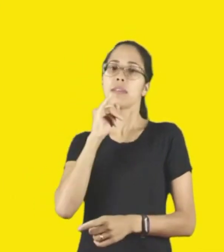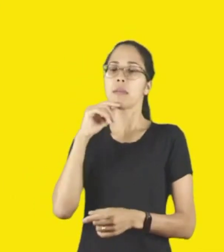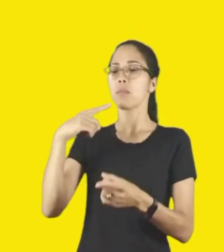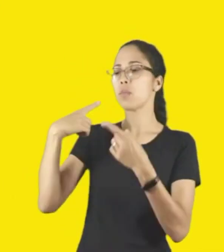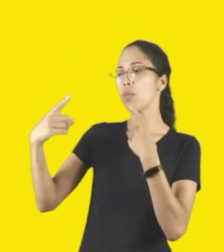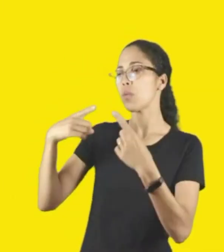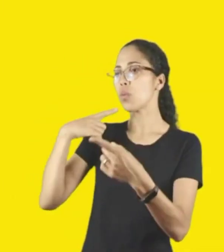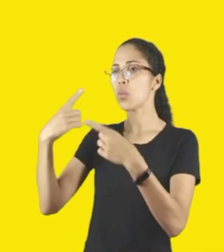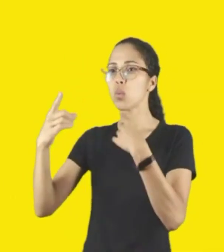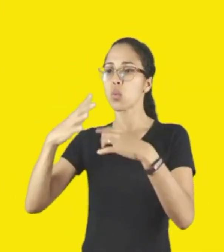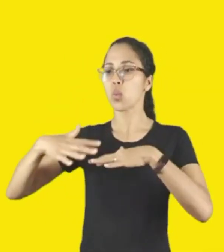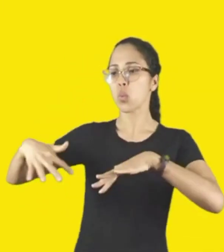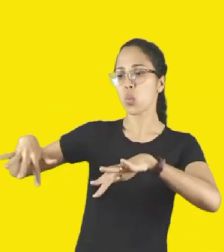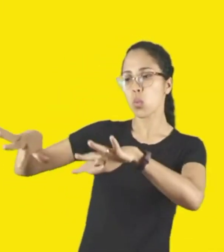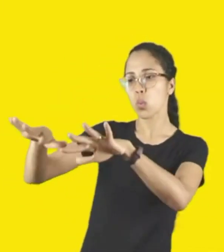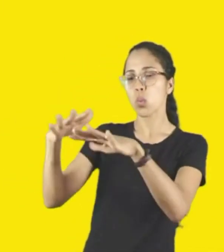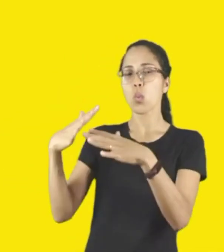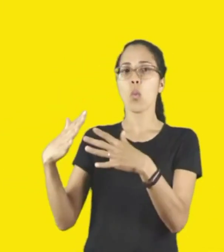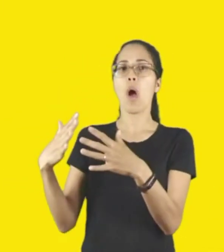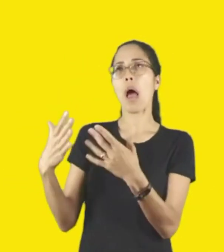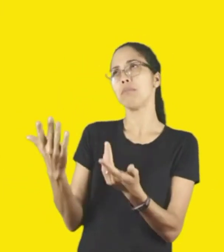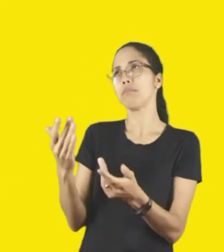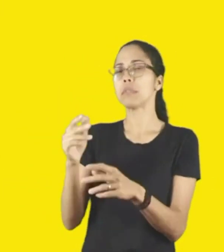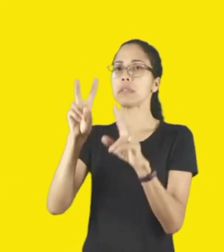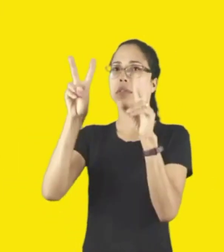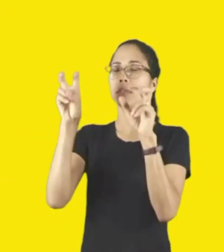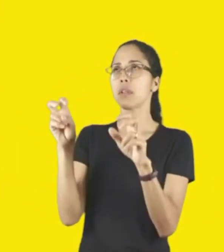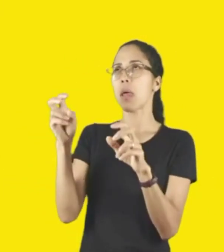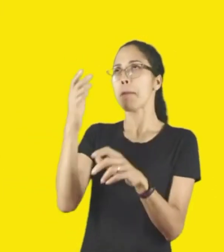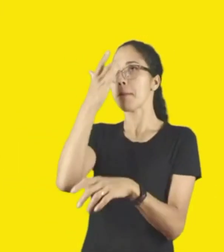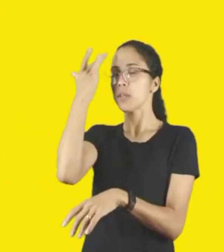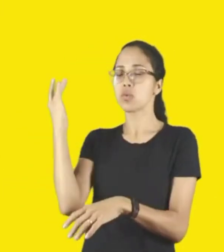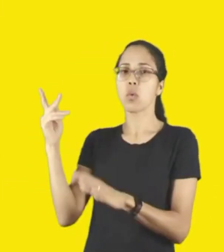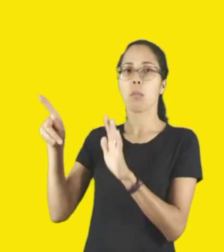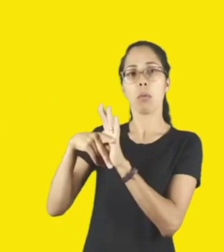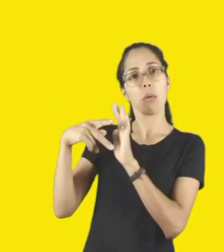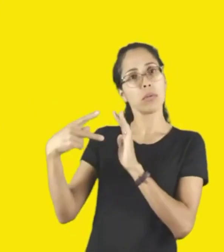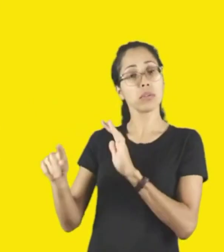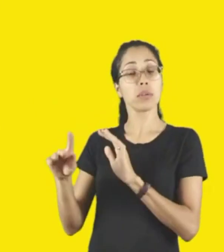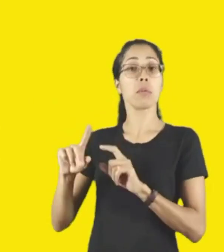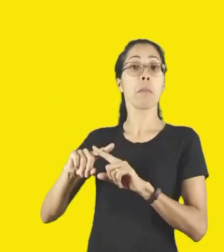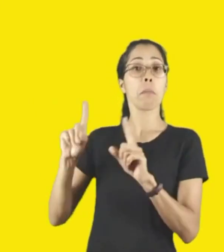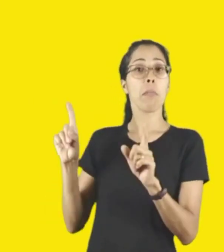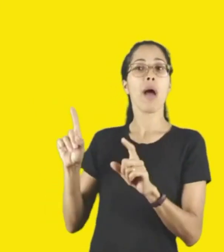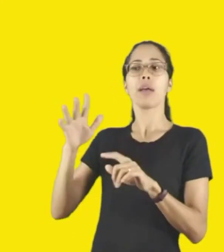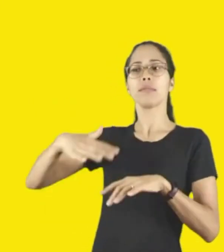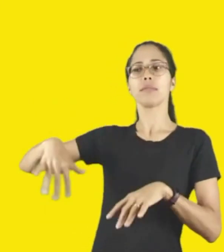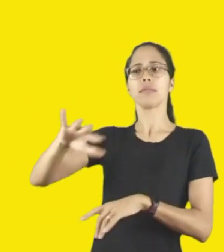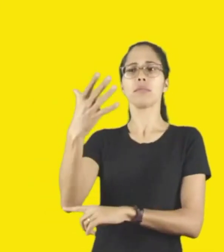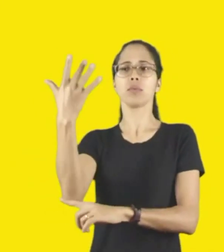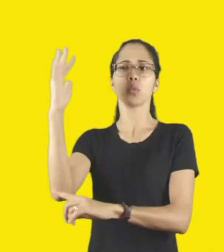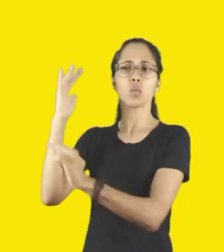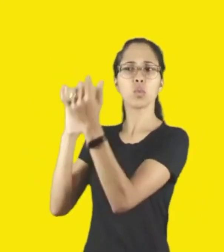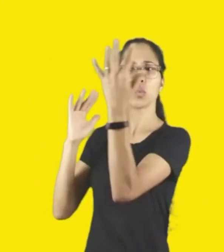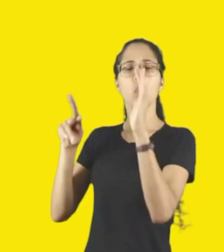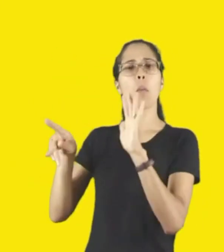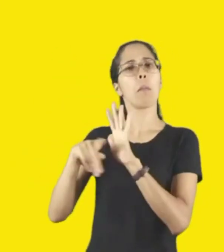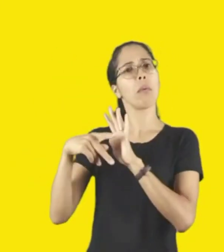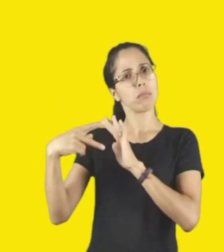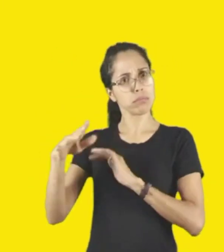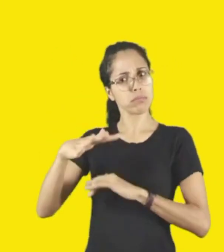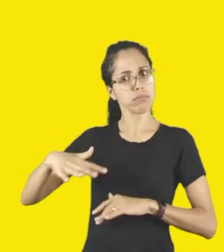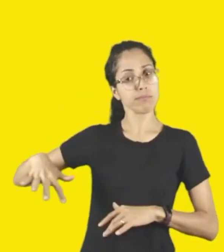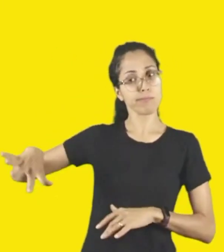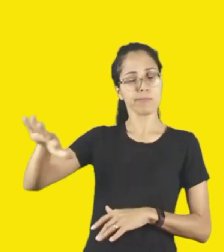que levem em conta não apenas as pessoas que compõem a localidade, mas a flora e fauna daquela paisagem. De forma